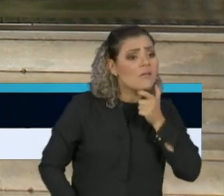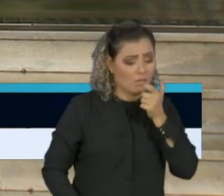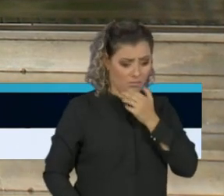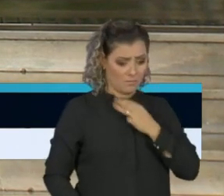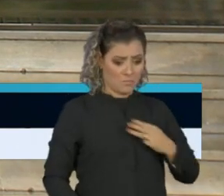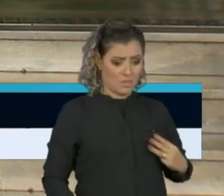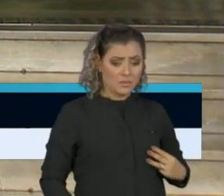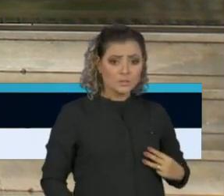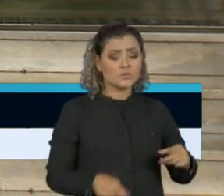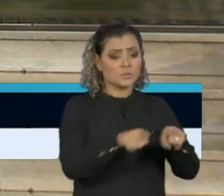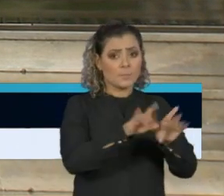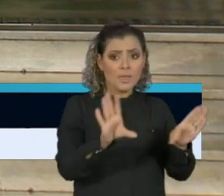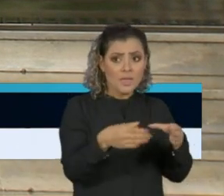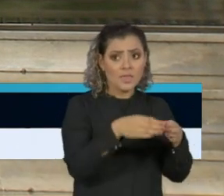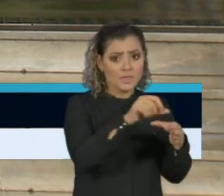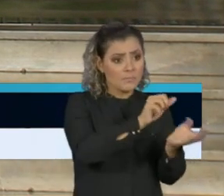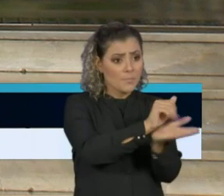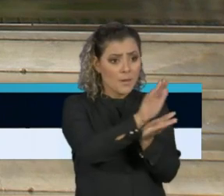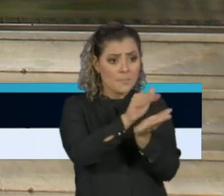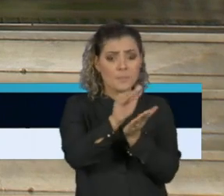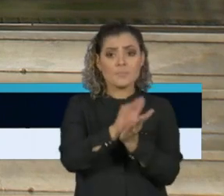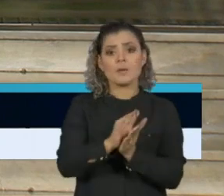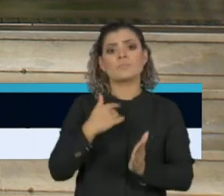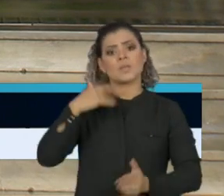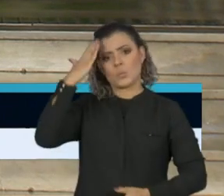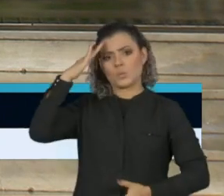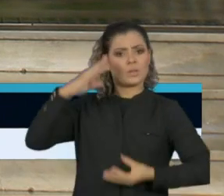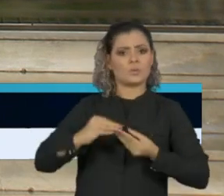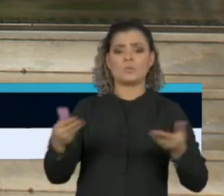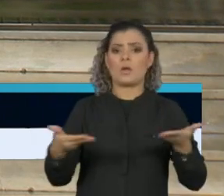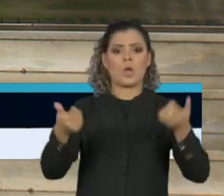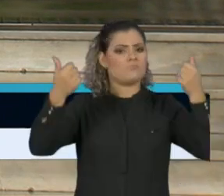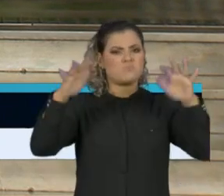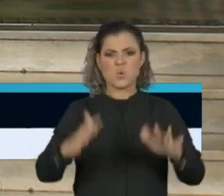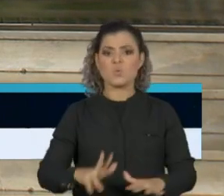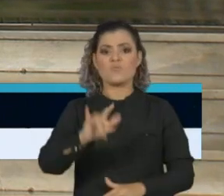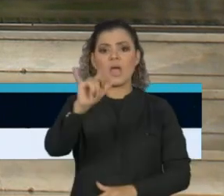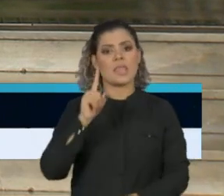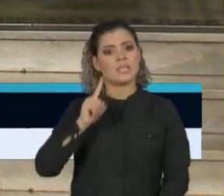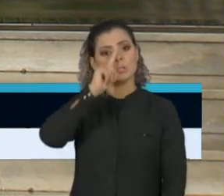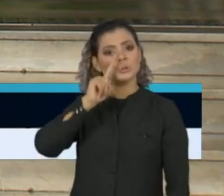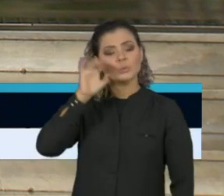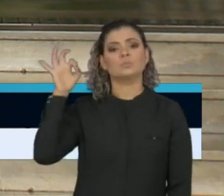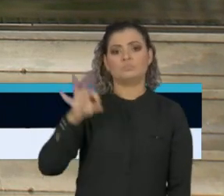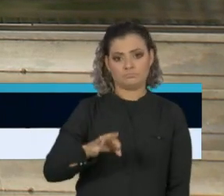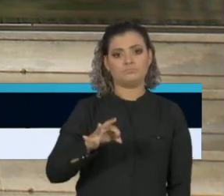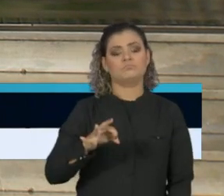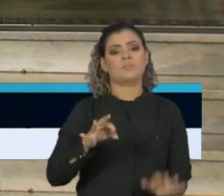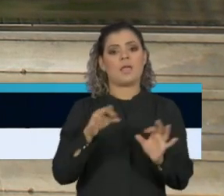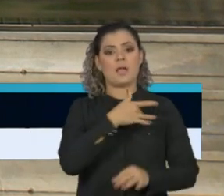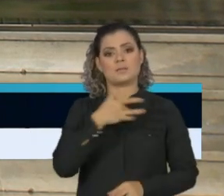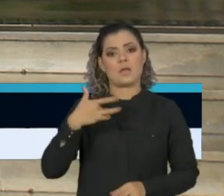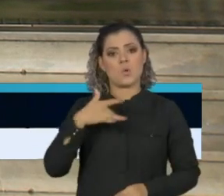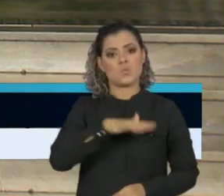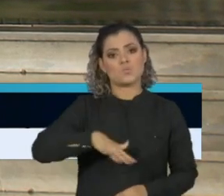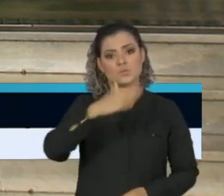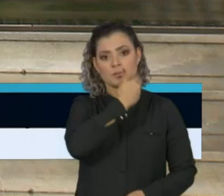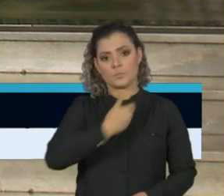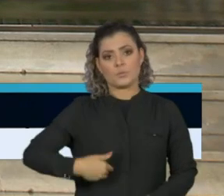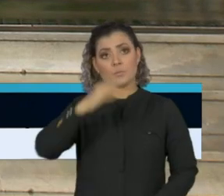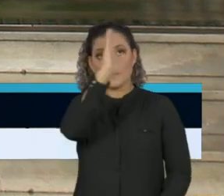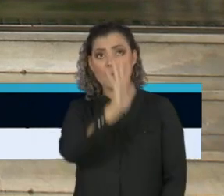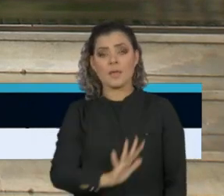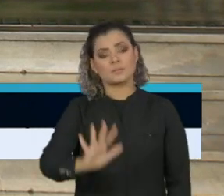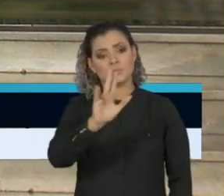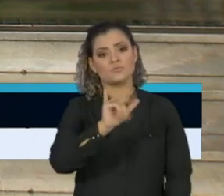e membros da sua equipe, entendo isso como um desastre e um risco também para a saúde pública do